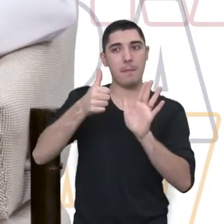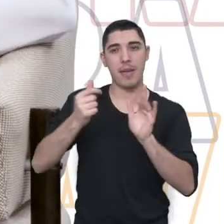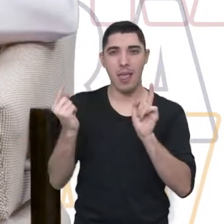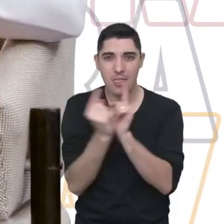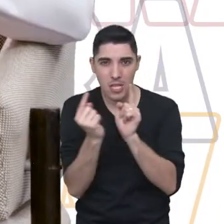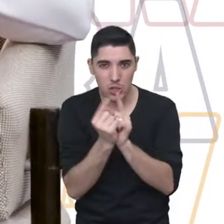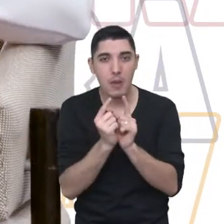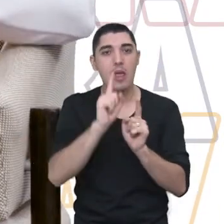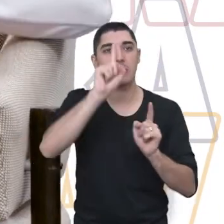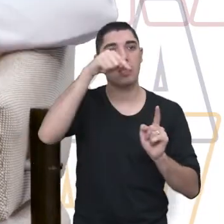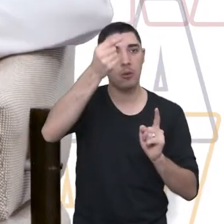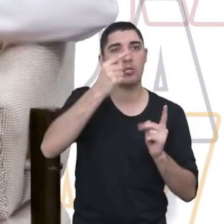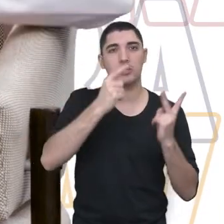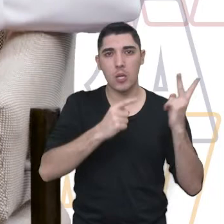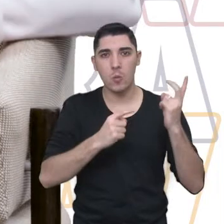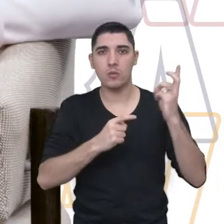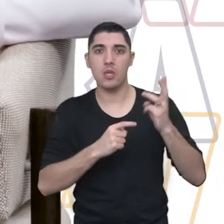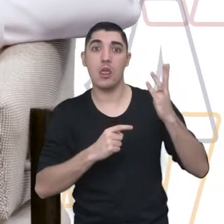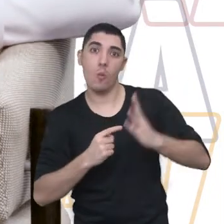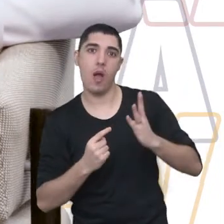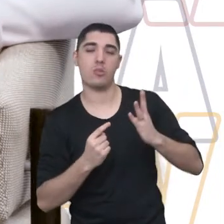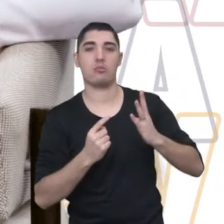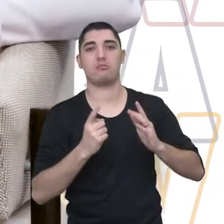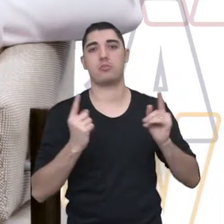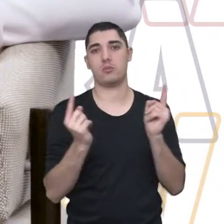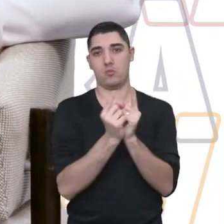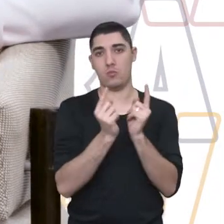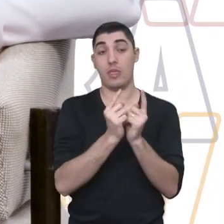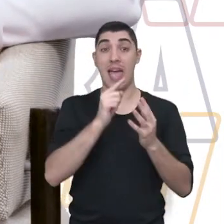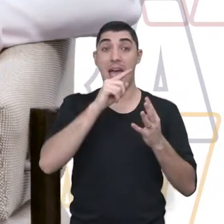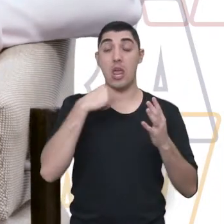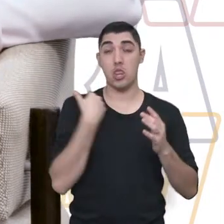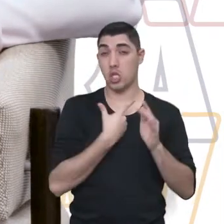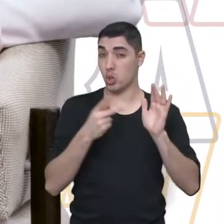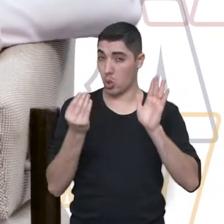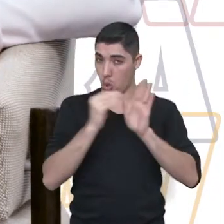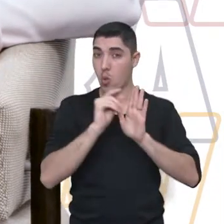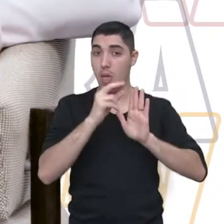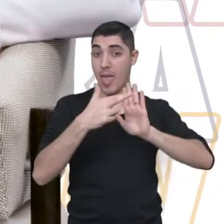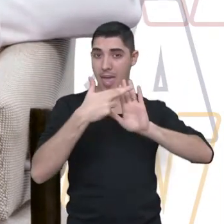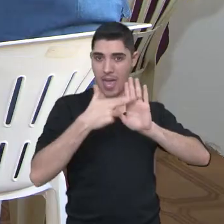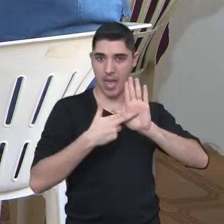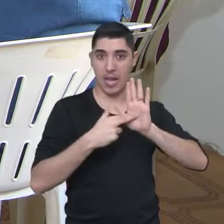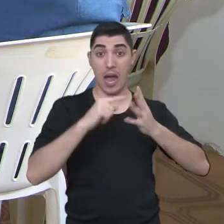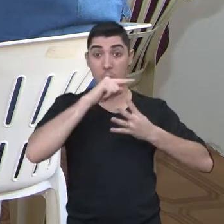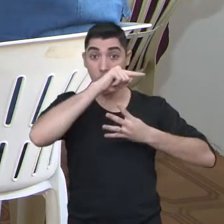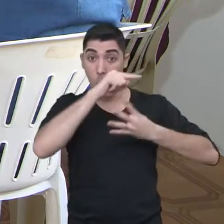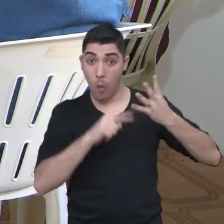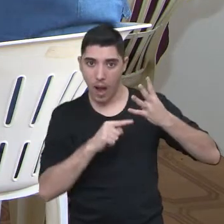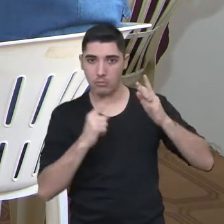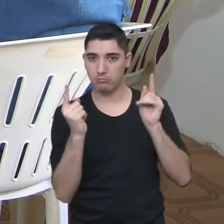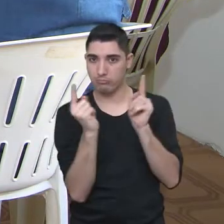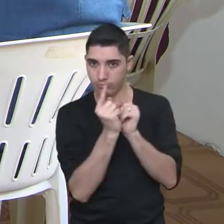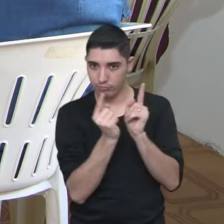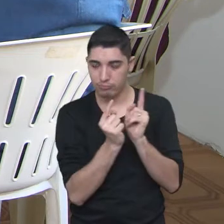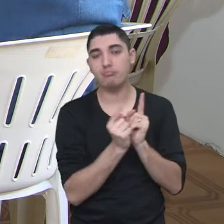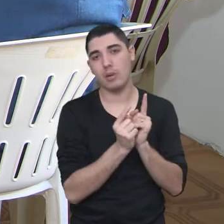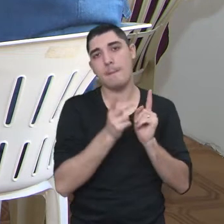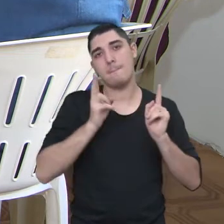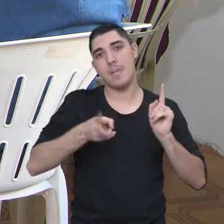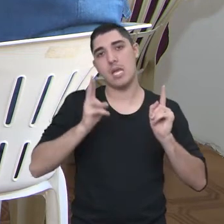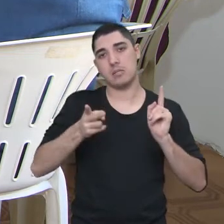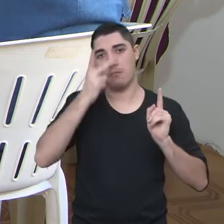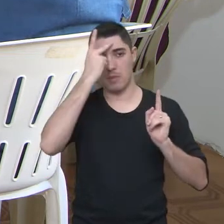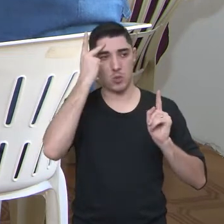o quarto, quinto encontro. Nós colocamos como protocolo até quatro atendimentos. E depois a pessoa vai para o grupo,